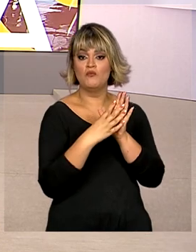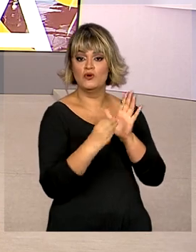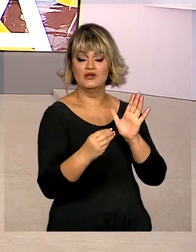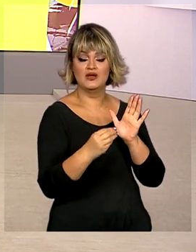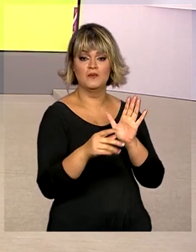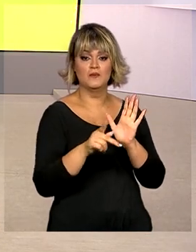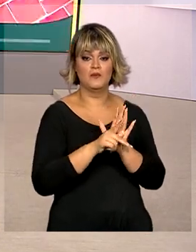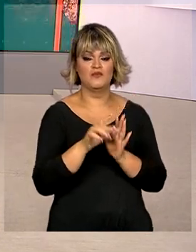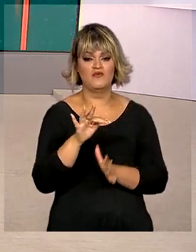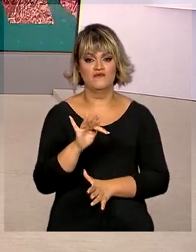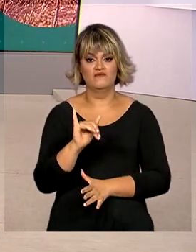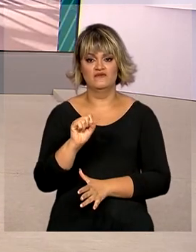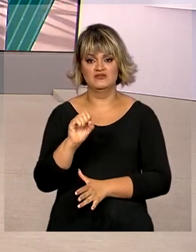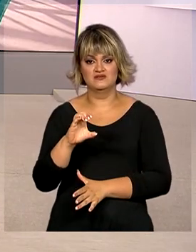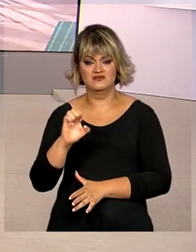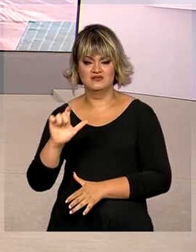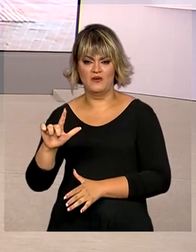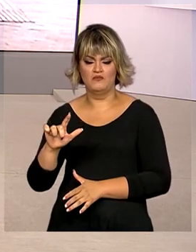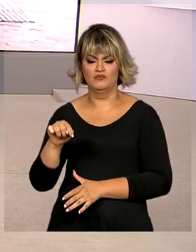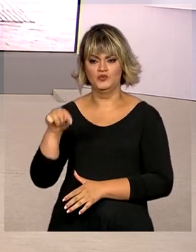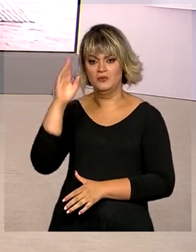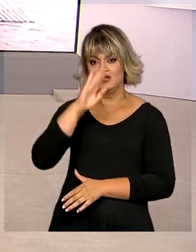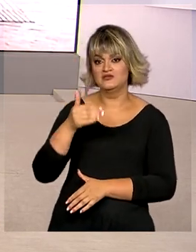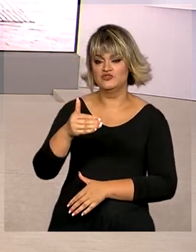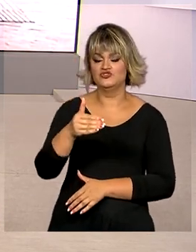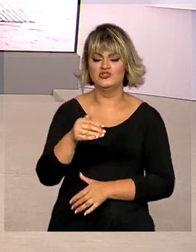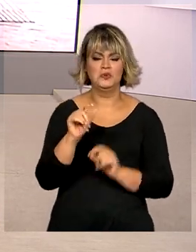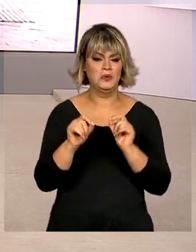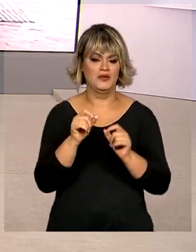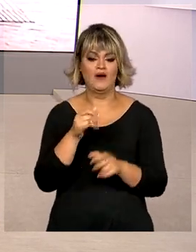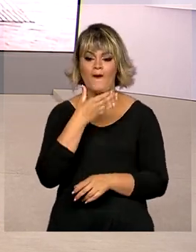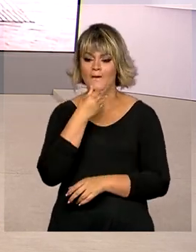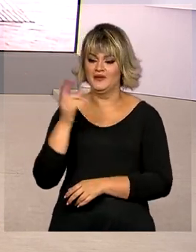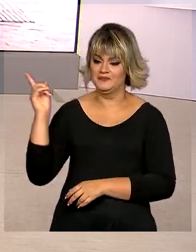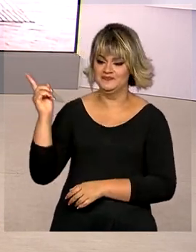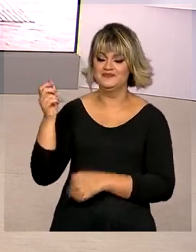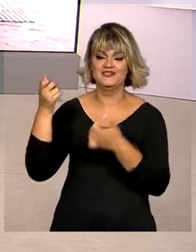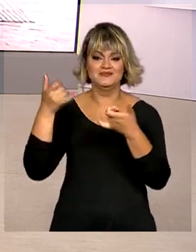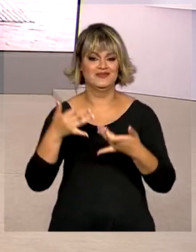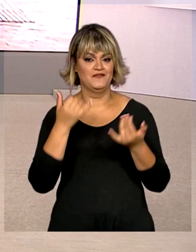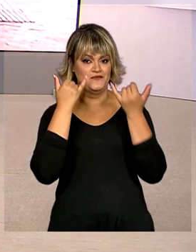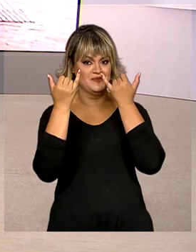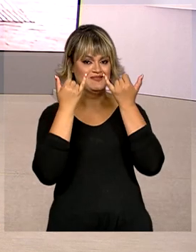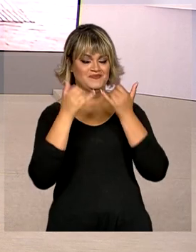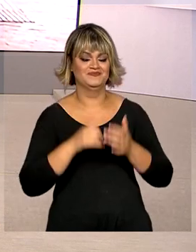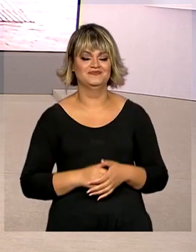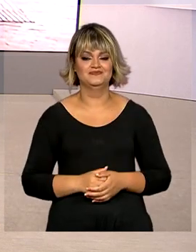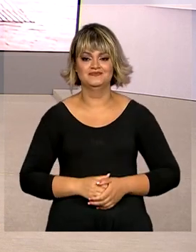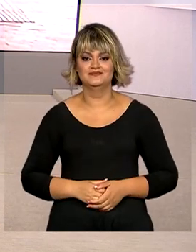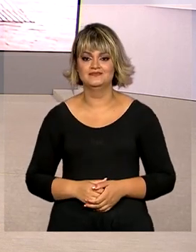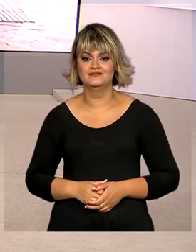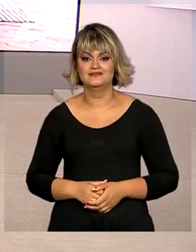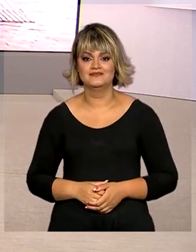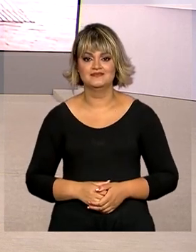para o país. Vamos conversar ao vivo com o repórter Glauco de Queiroz, que tem os detalhes para a gente. Bom dia, Glauco.